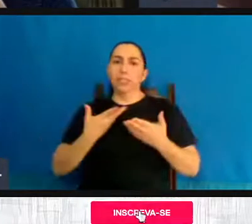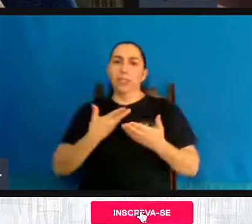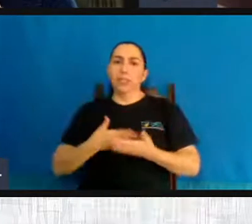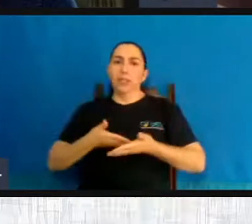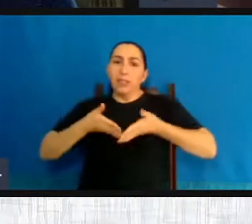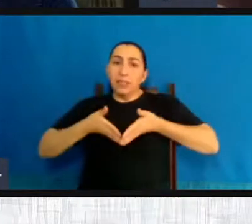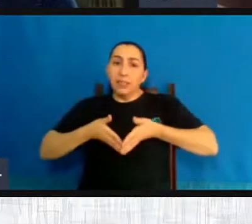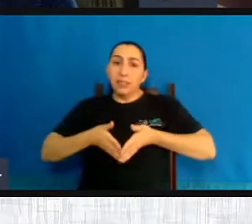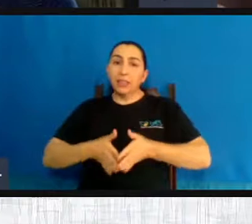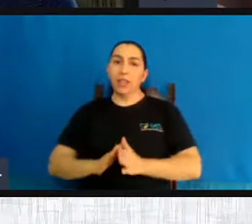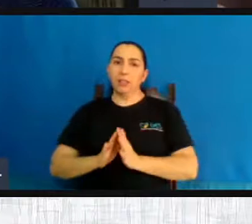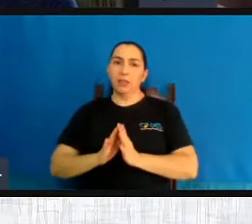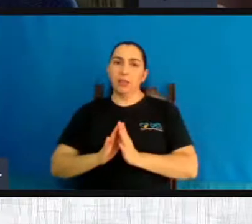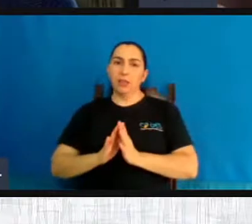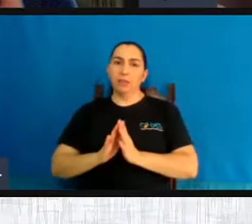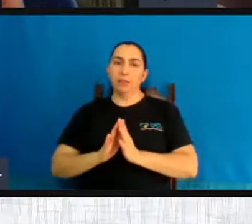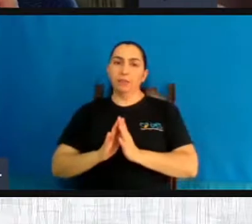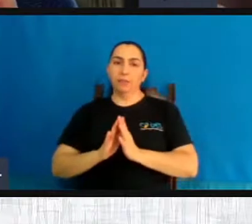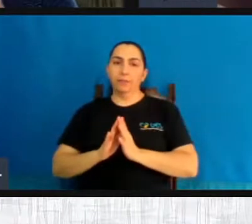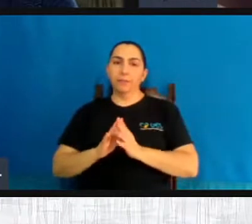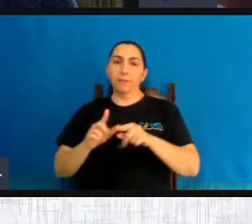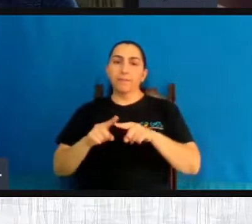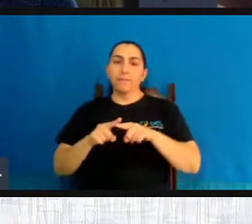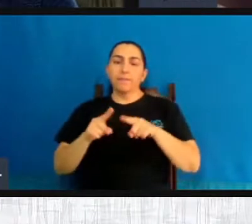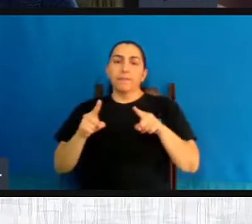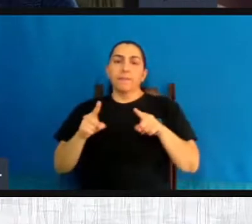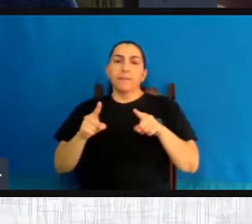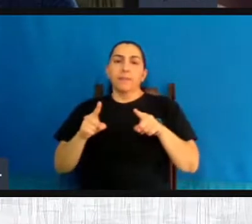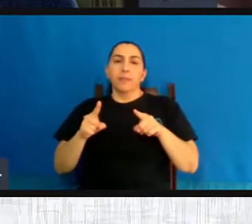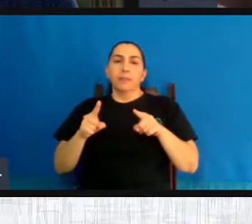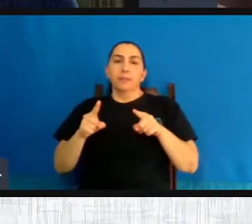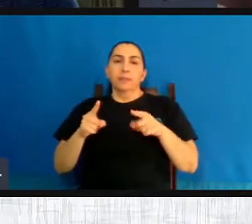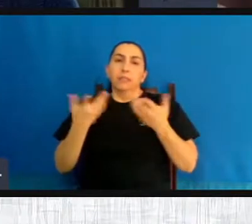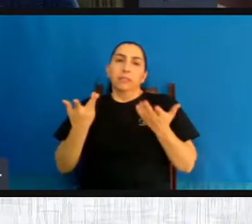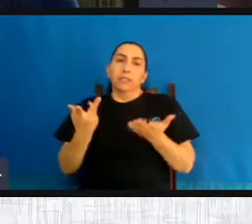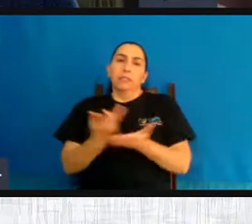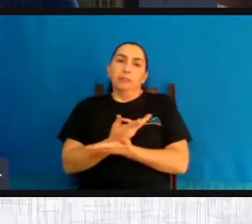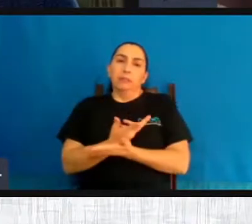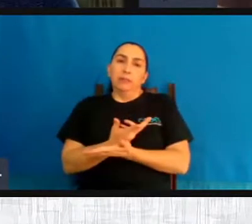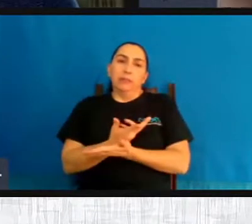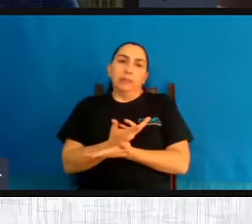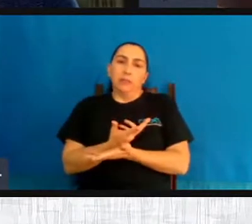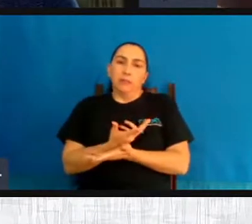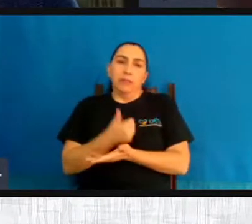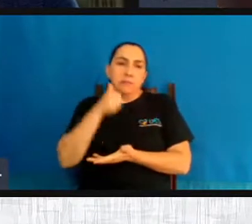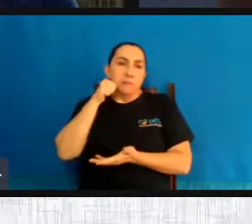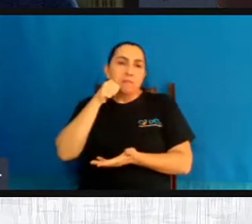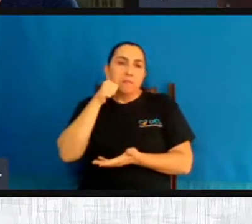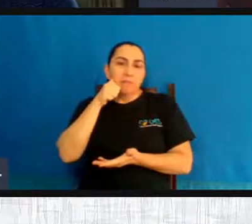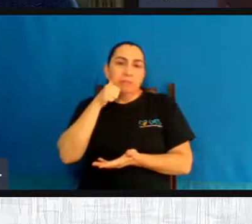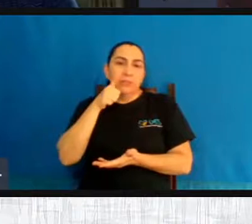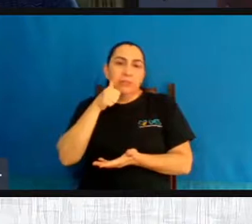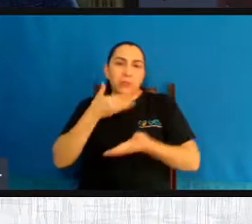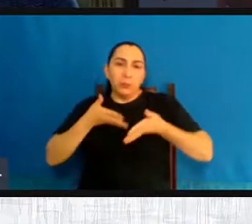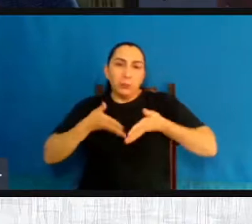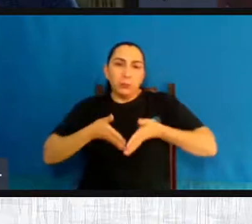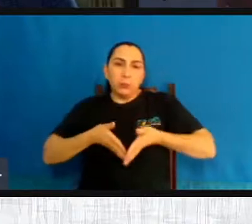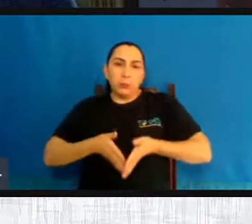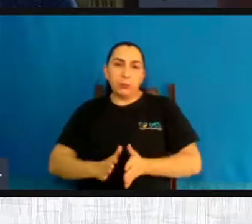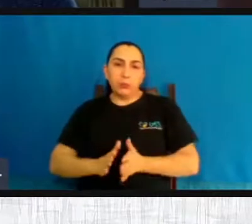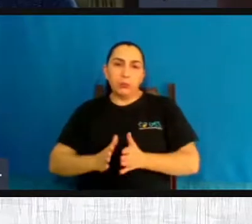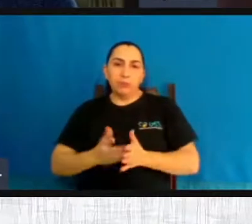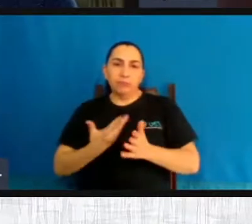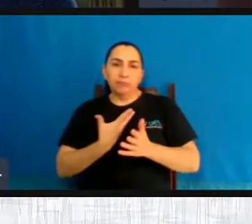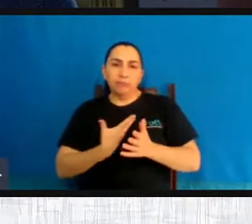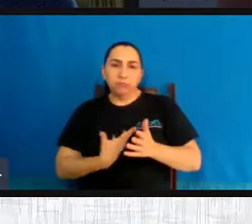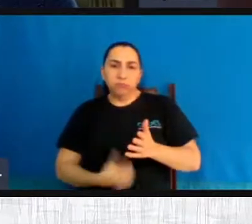nasceu pelo canal vaginal, só que ela deu a luz a um bebê morto, e passou por um procedimento de risco, porque